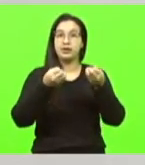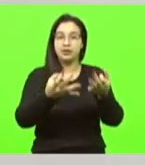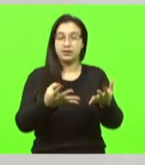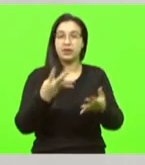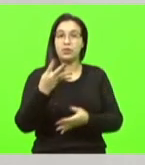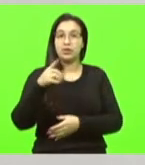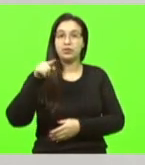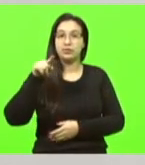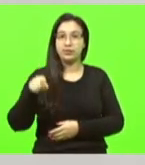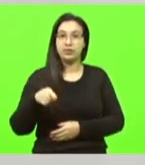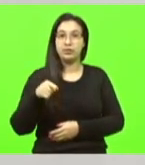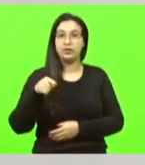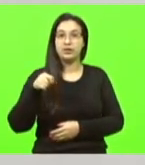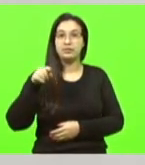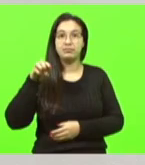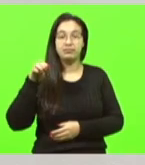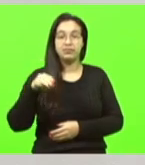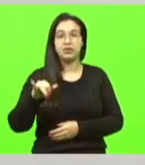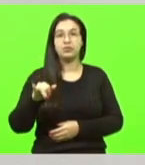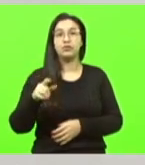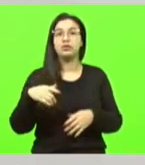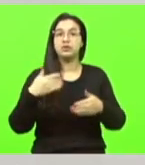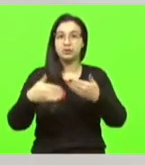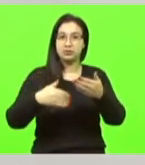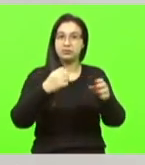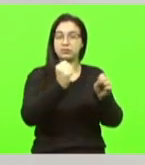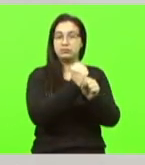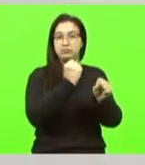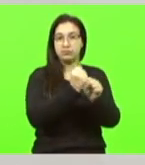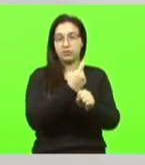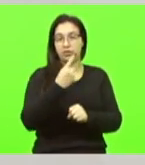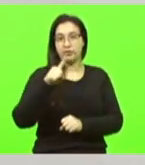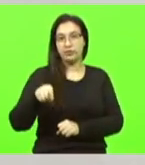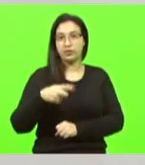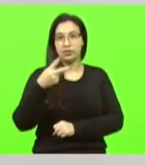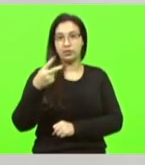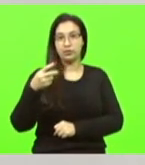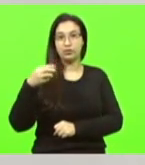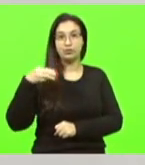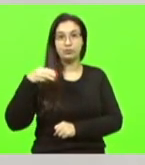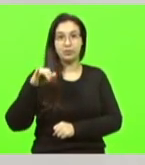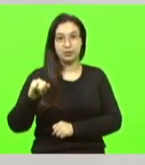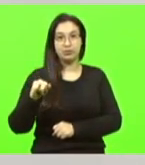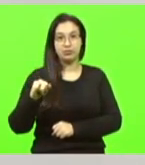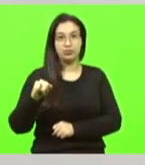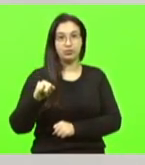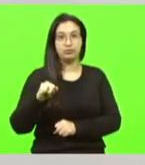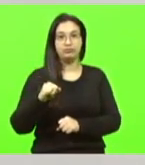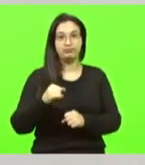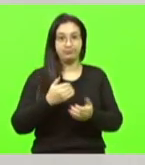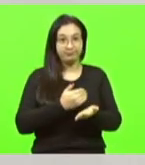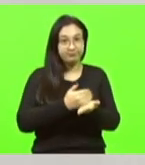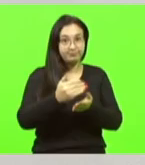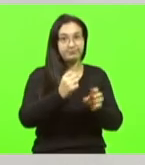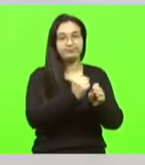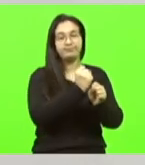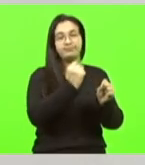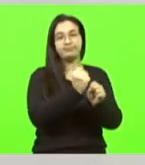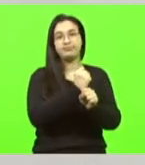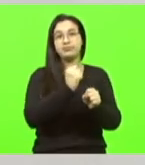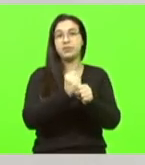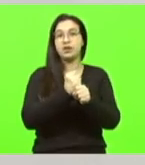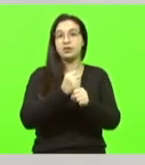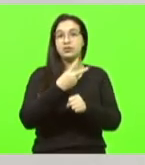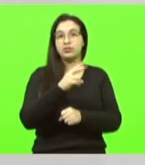222 mil em construção e 1,2 milhões de unidades iniciadas. Em 2020, o